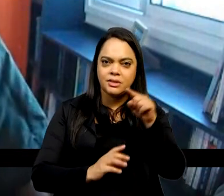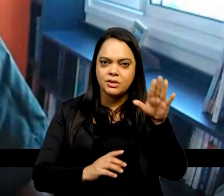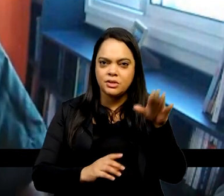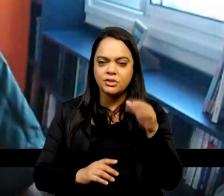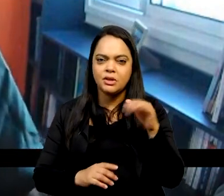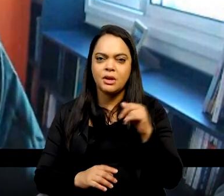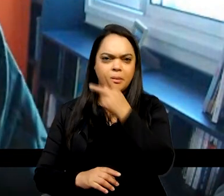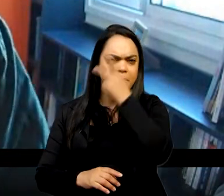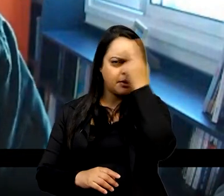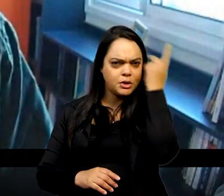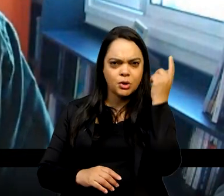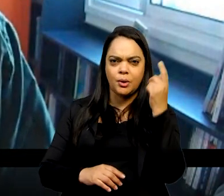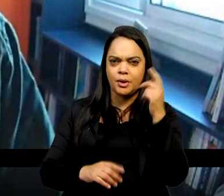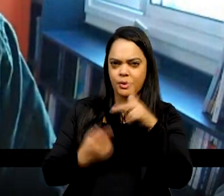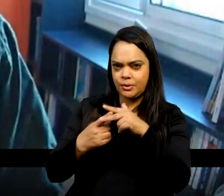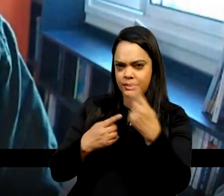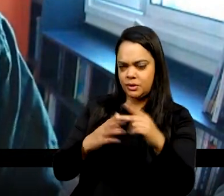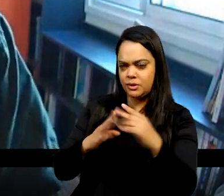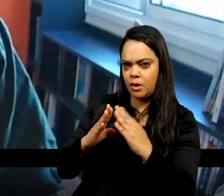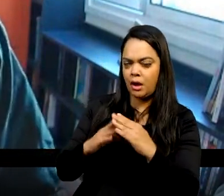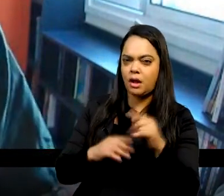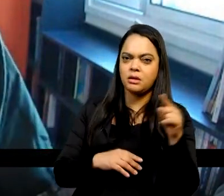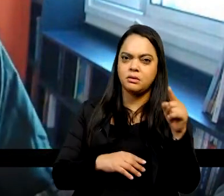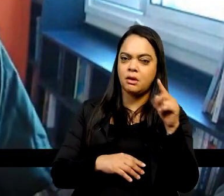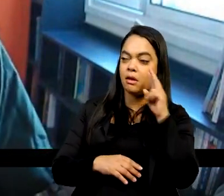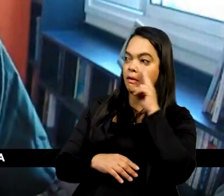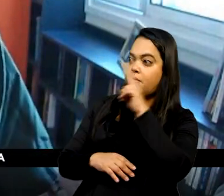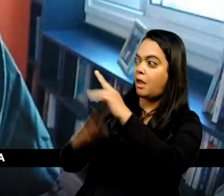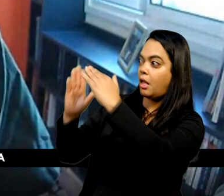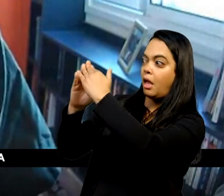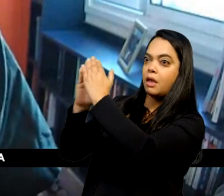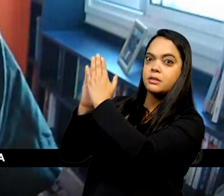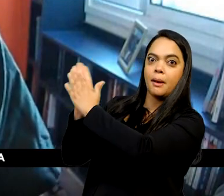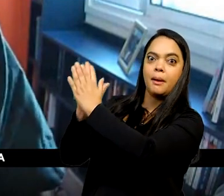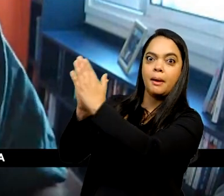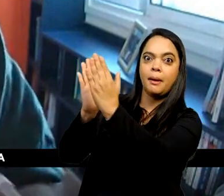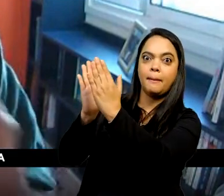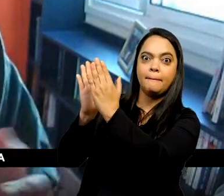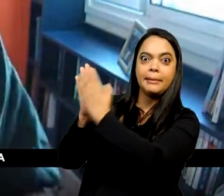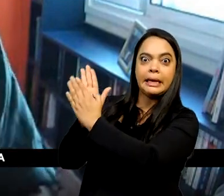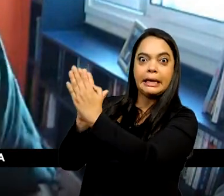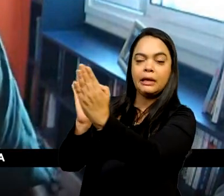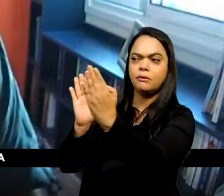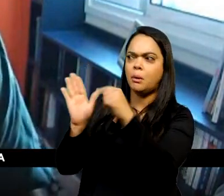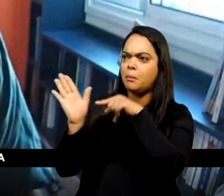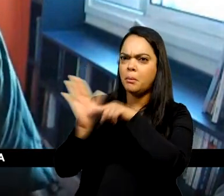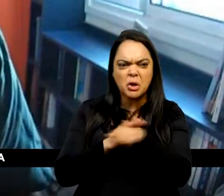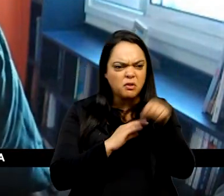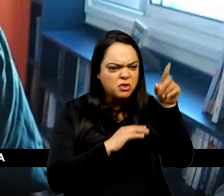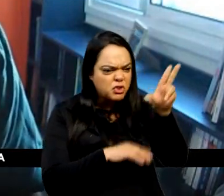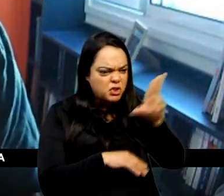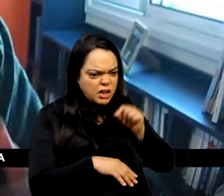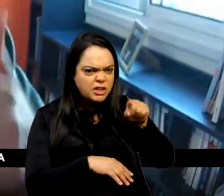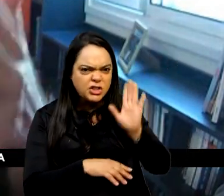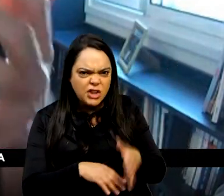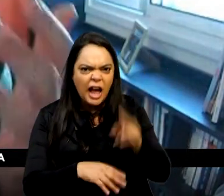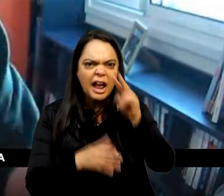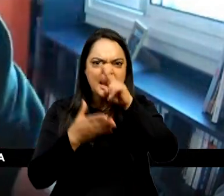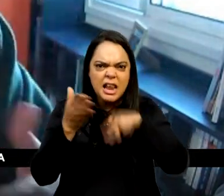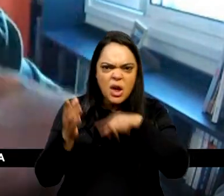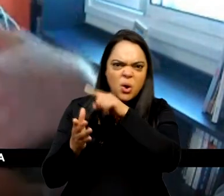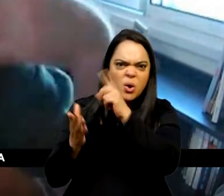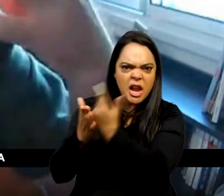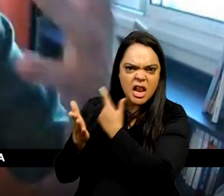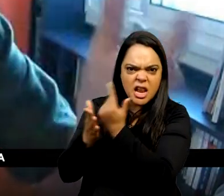nossa senhora já leu todos esses livros? O livro acontece direto. Aí eu explico mais ou menos o que que eu faço, e a gente tem que